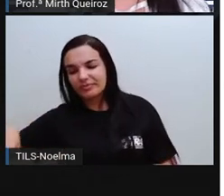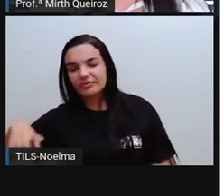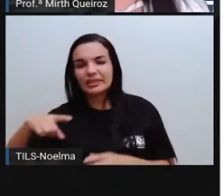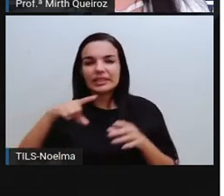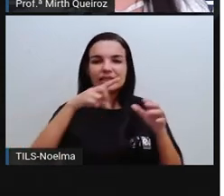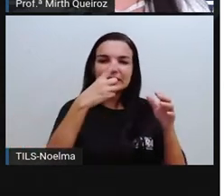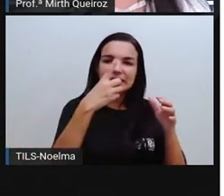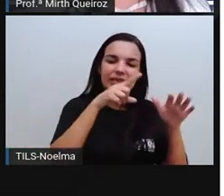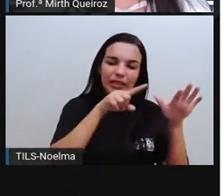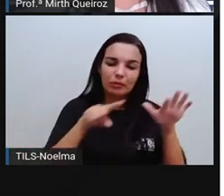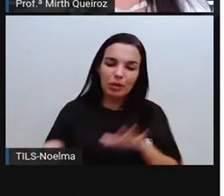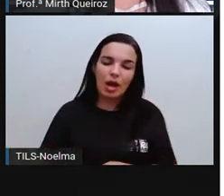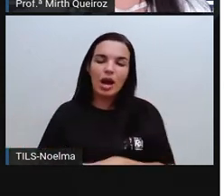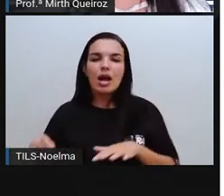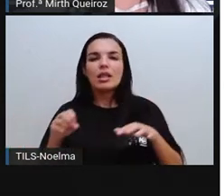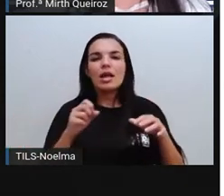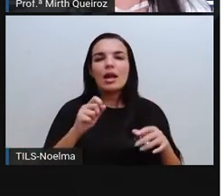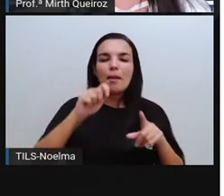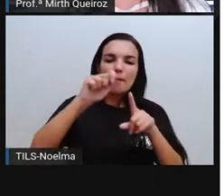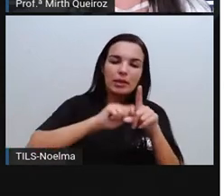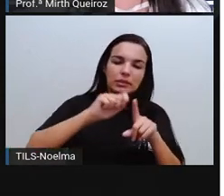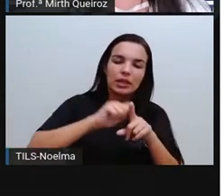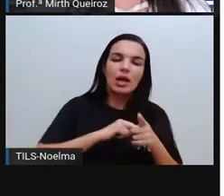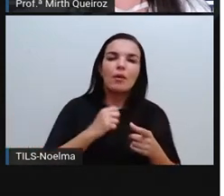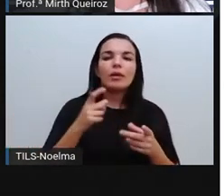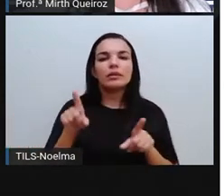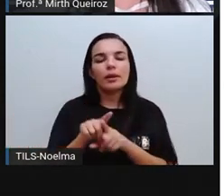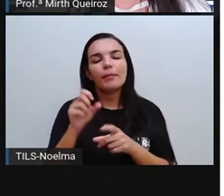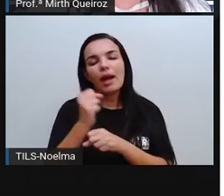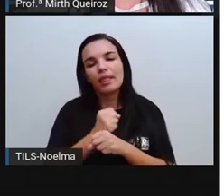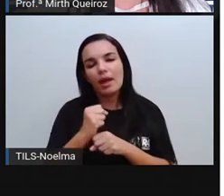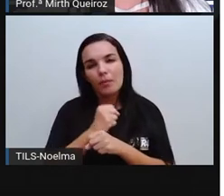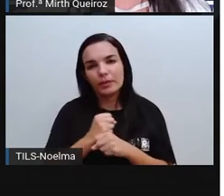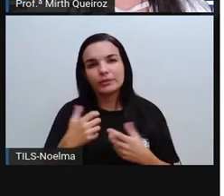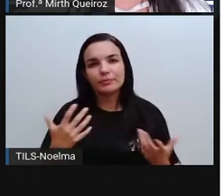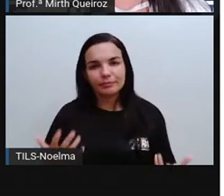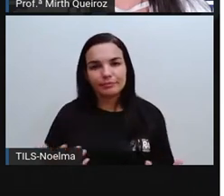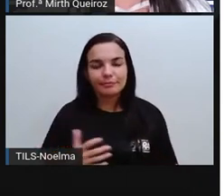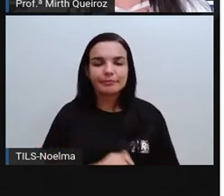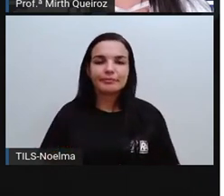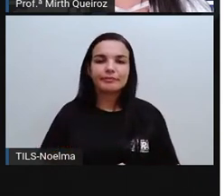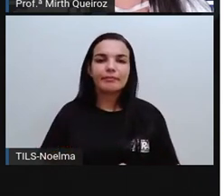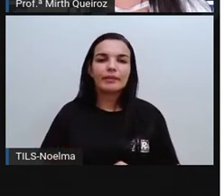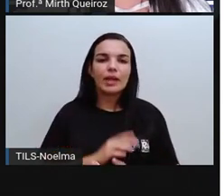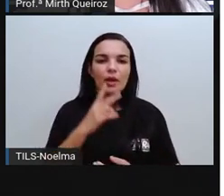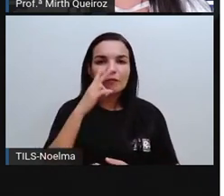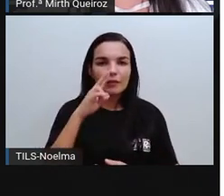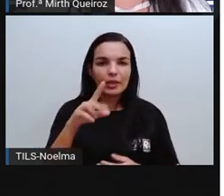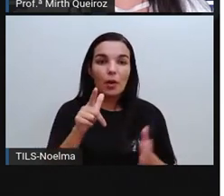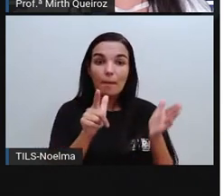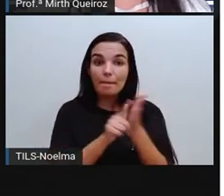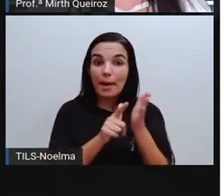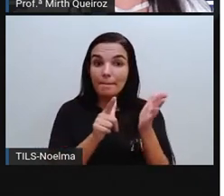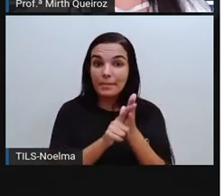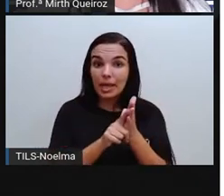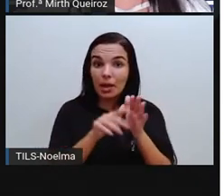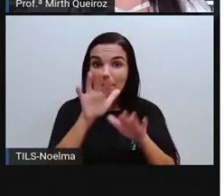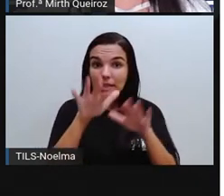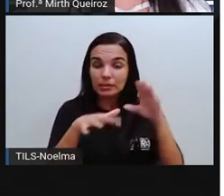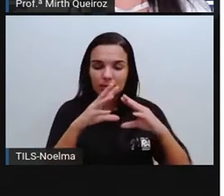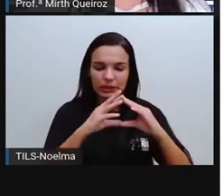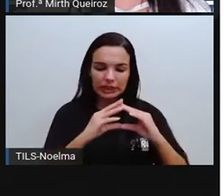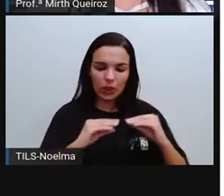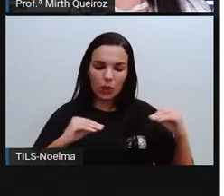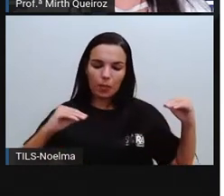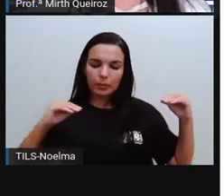semanalmente, mensalmente, ou até mesmo anualmente aí na casa de vocês. O papel, ele se decompõe